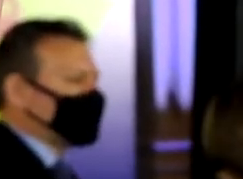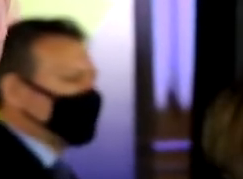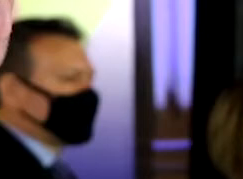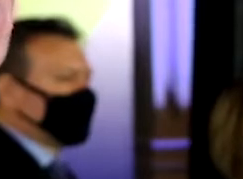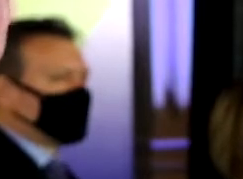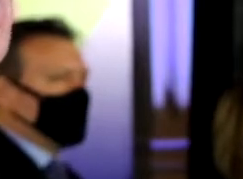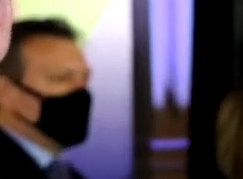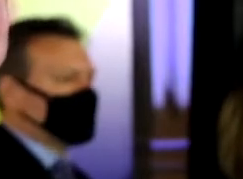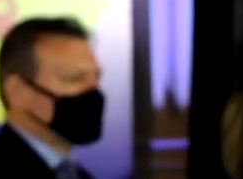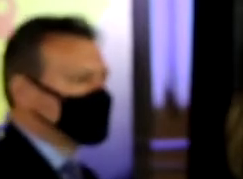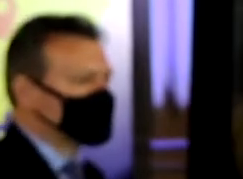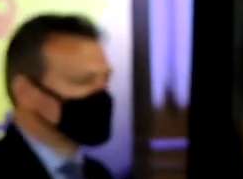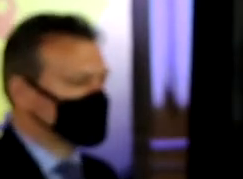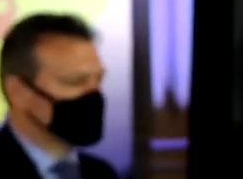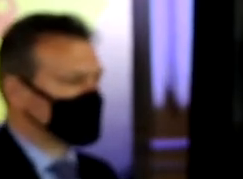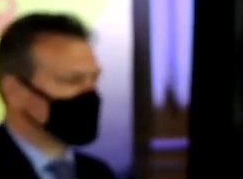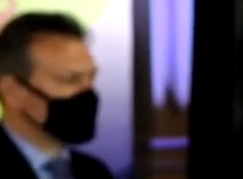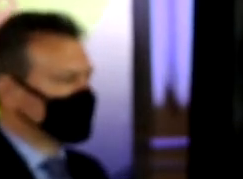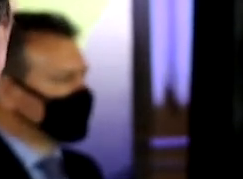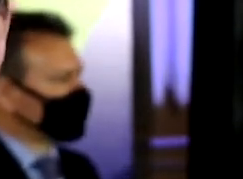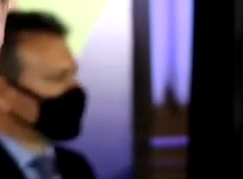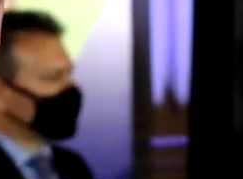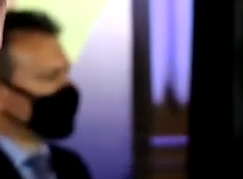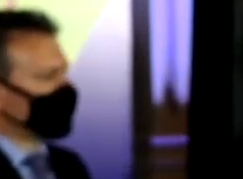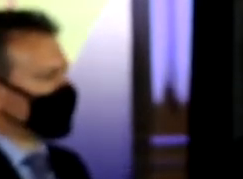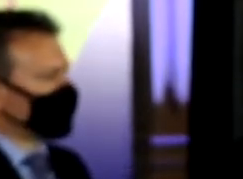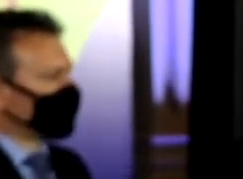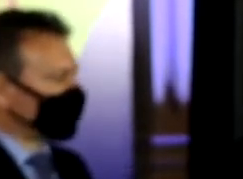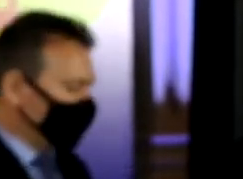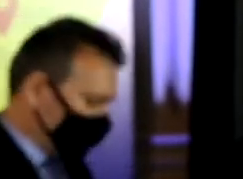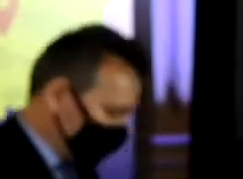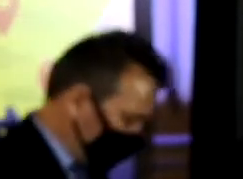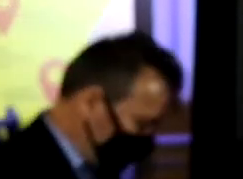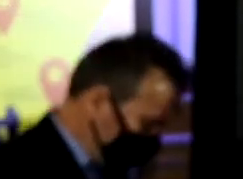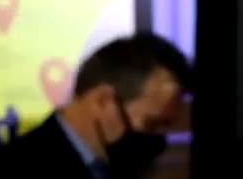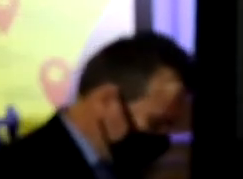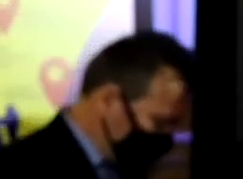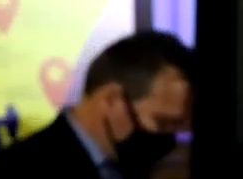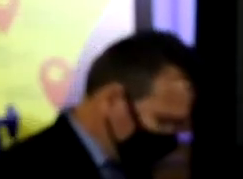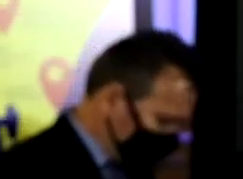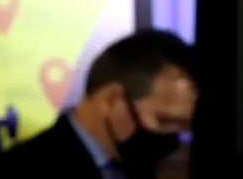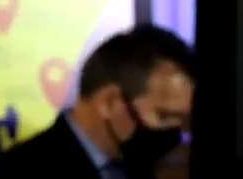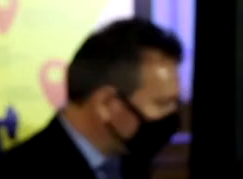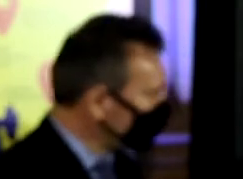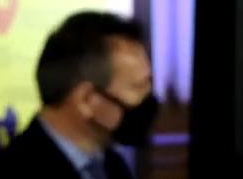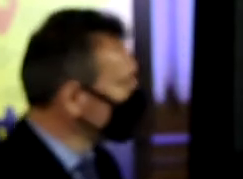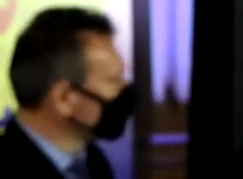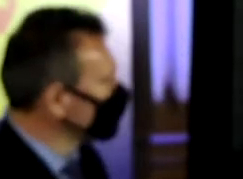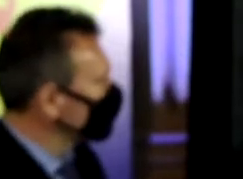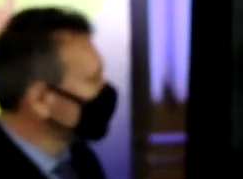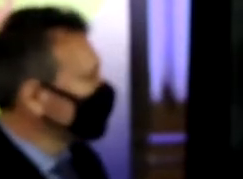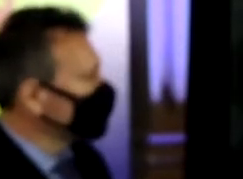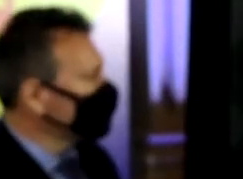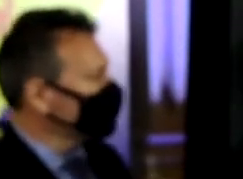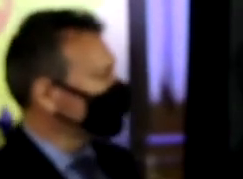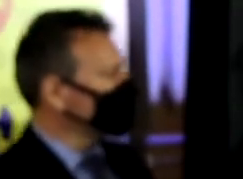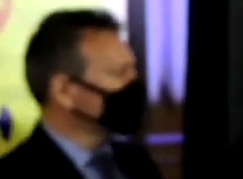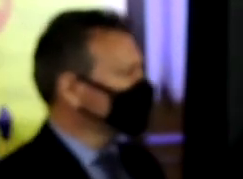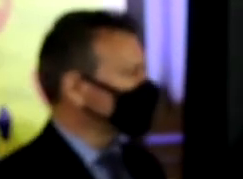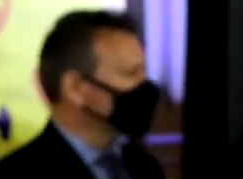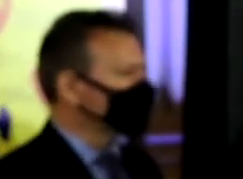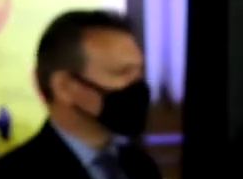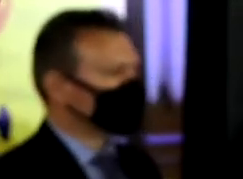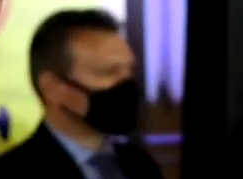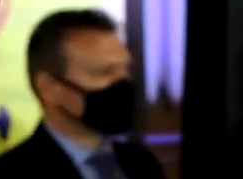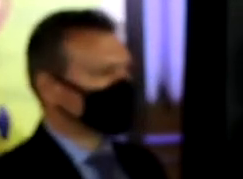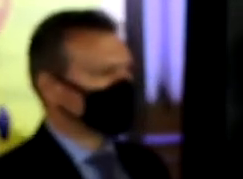estrutura, desde a atenção básica, então tem investimento aqui para posto de saúde nos municípios para qualificar a atenção básica na promoção à saúde e tem